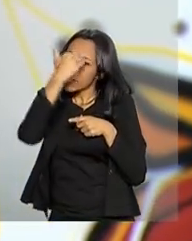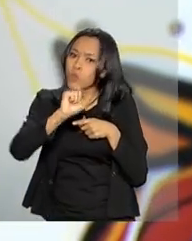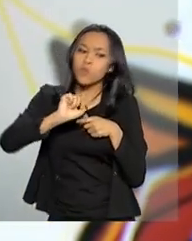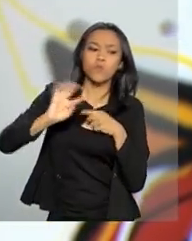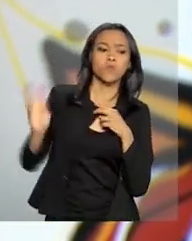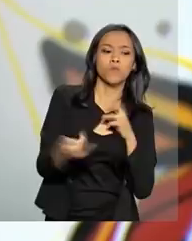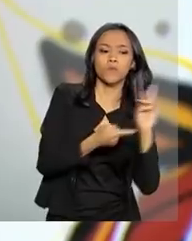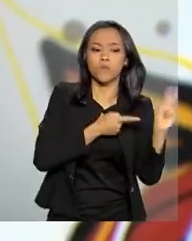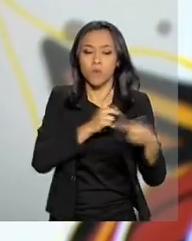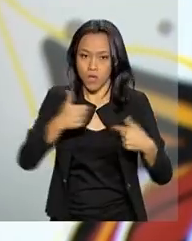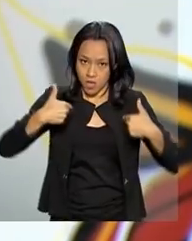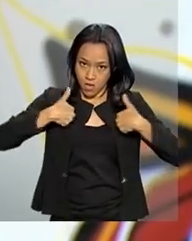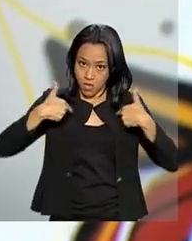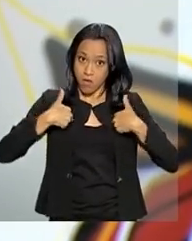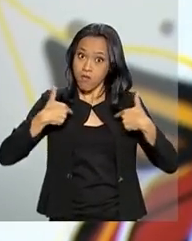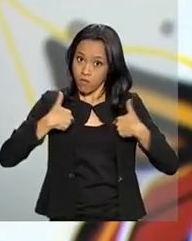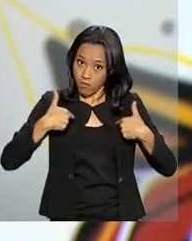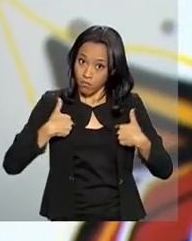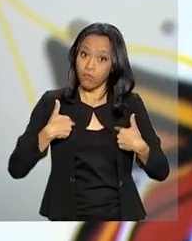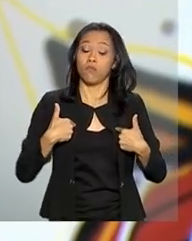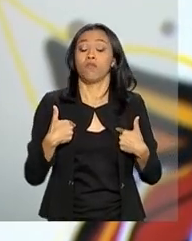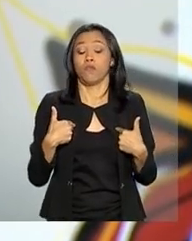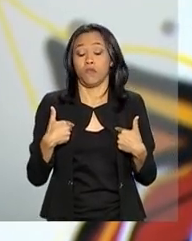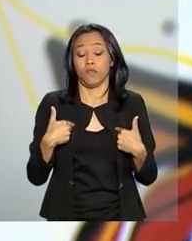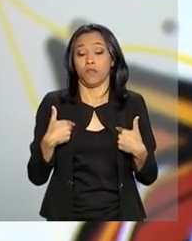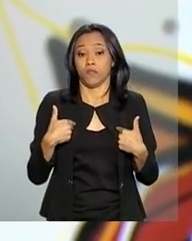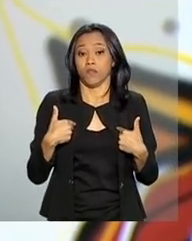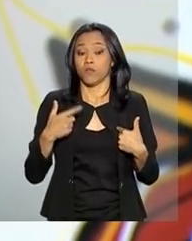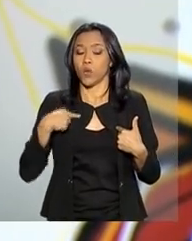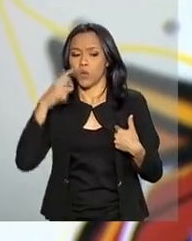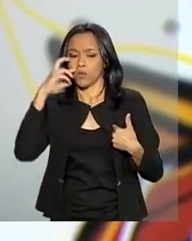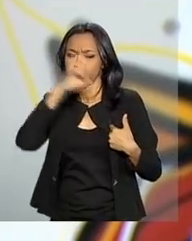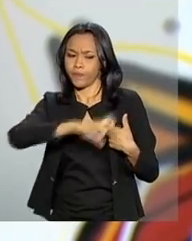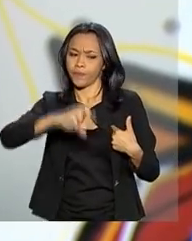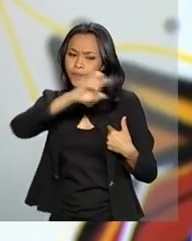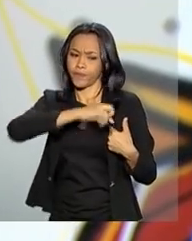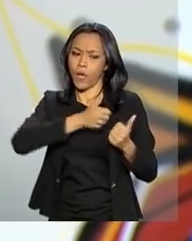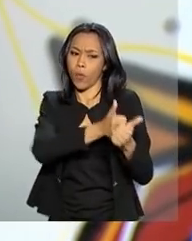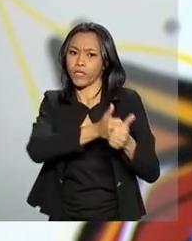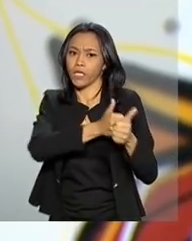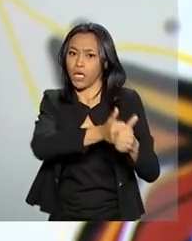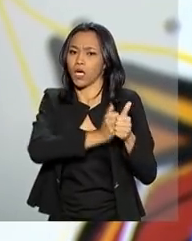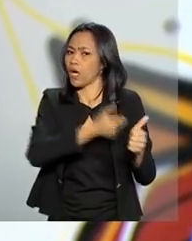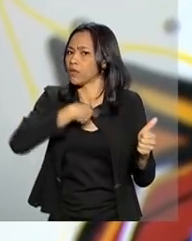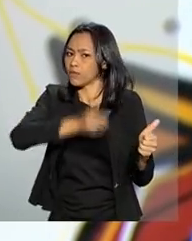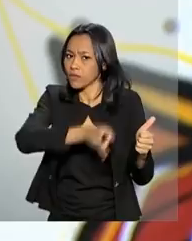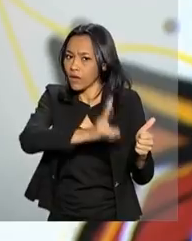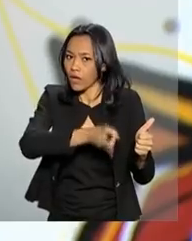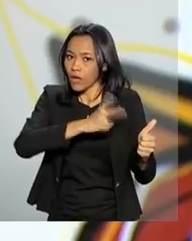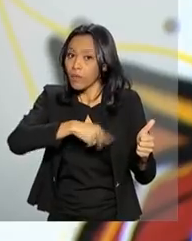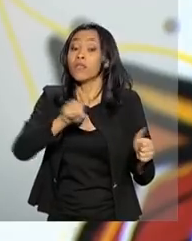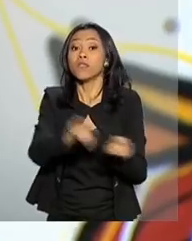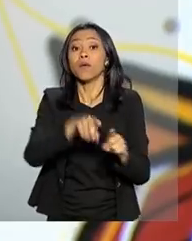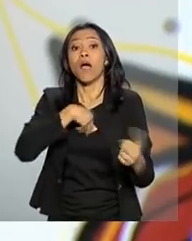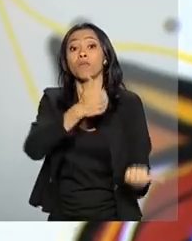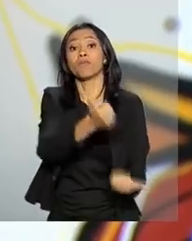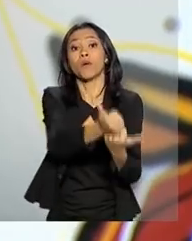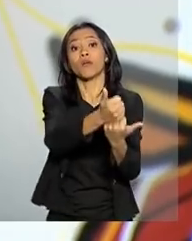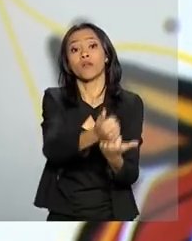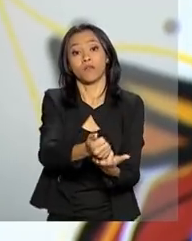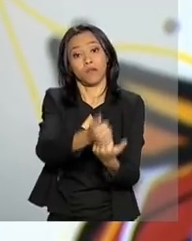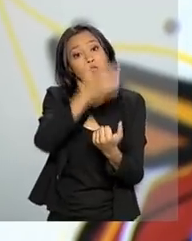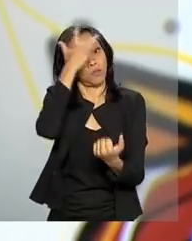perto. Eu, particularmente, estou me dedicando a esse acompanhamento, especialmente o apoio aos nossos agentes.